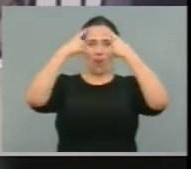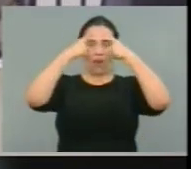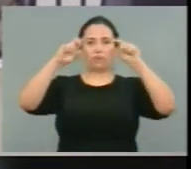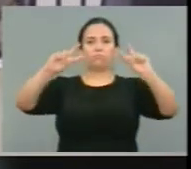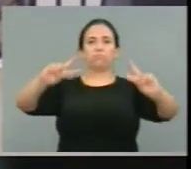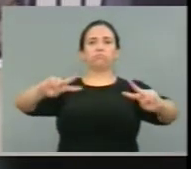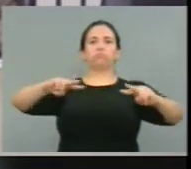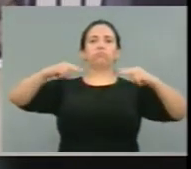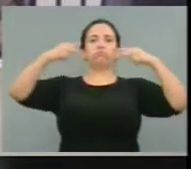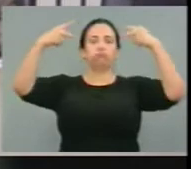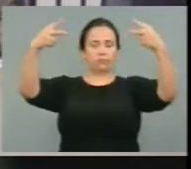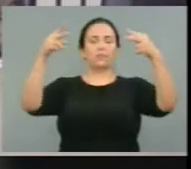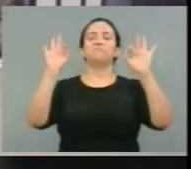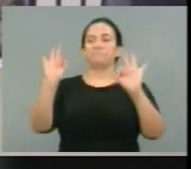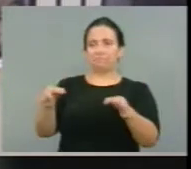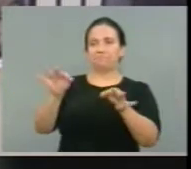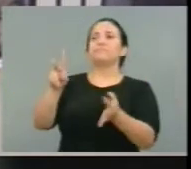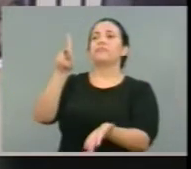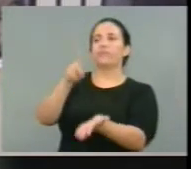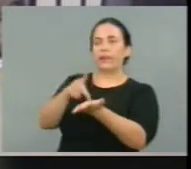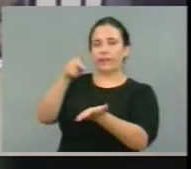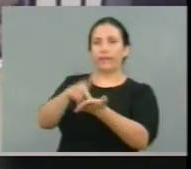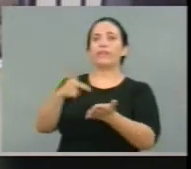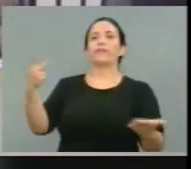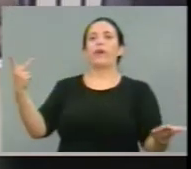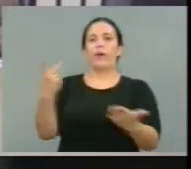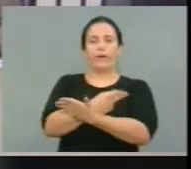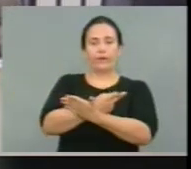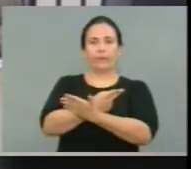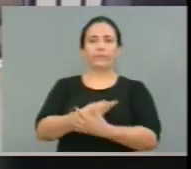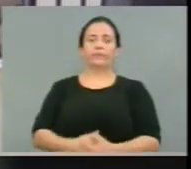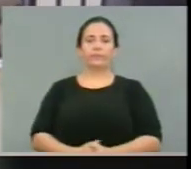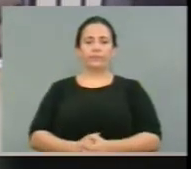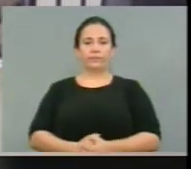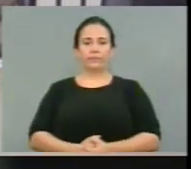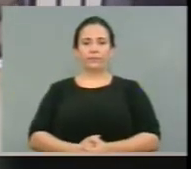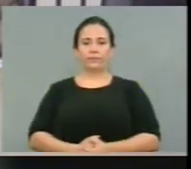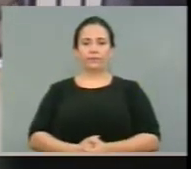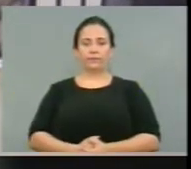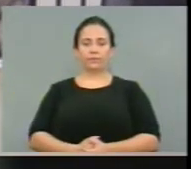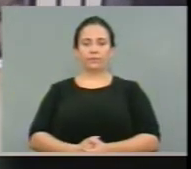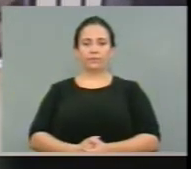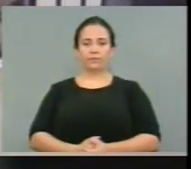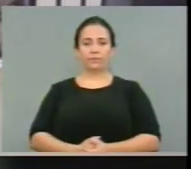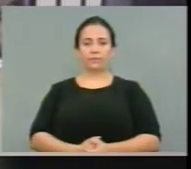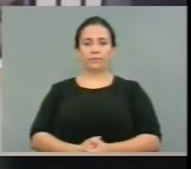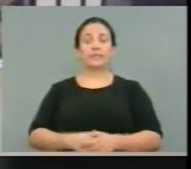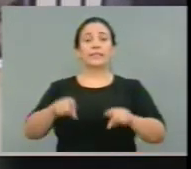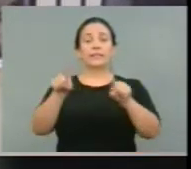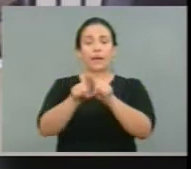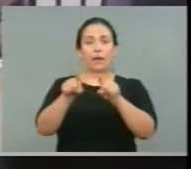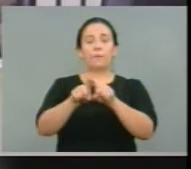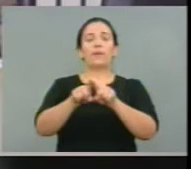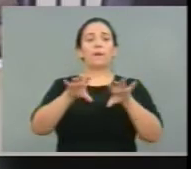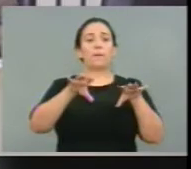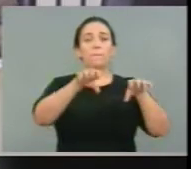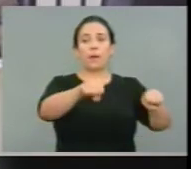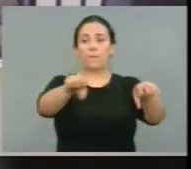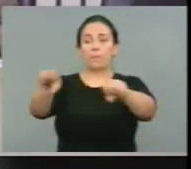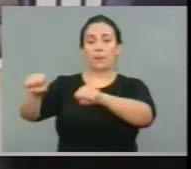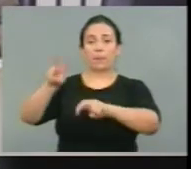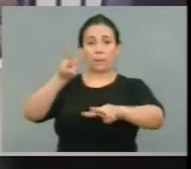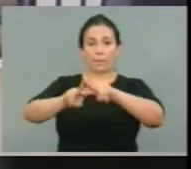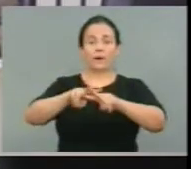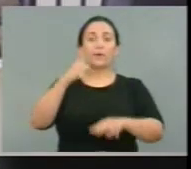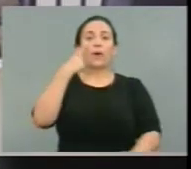da violência. Realmente houve um aumento catastrófico. A despeito do aumento de aprisionamento. Em 1996, o Brasil